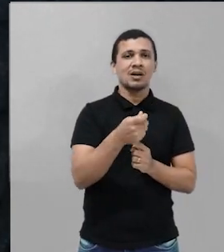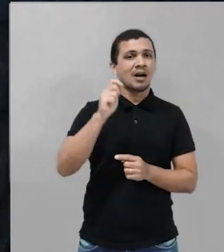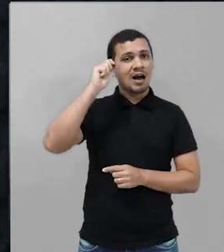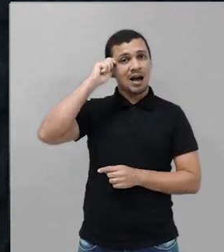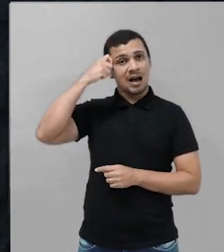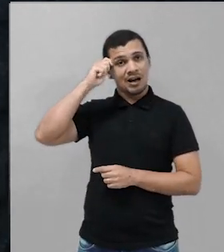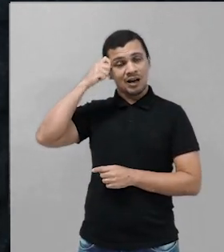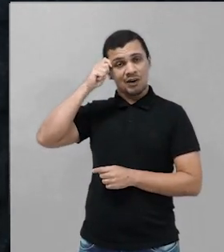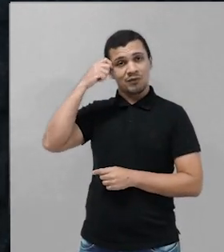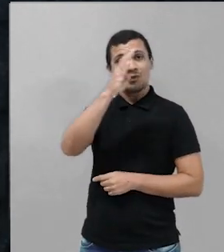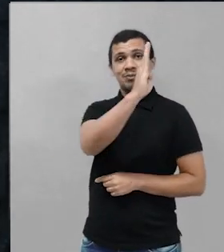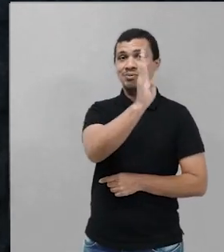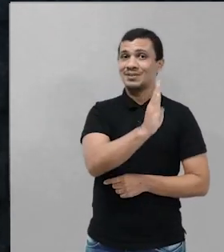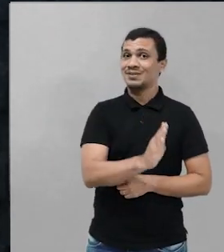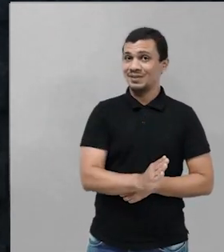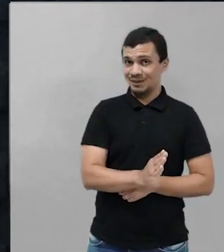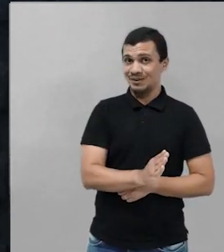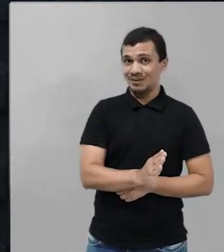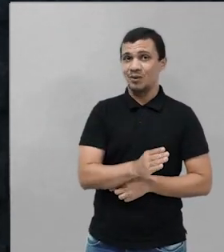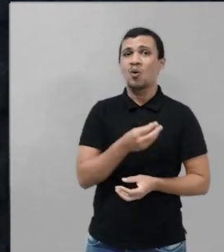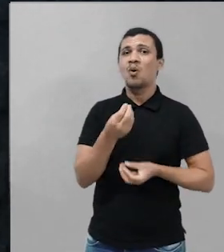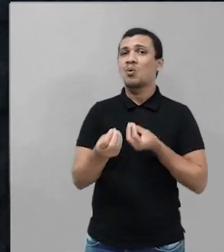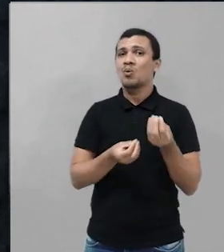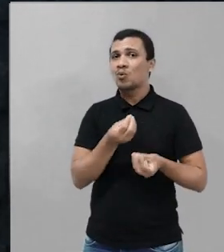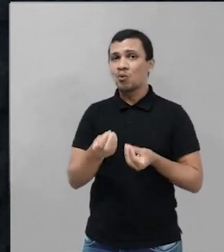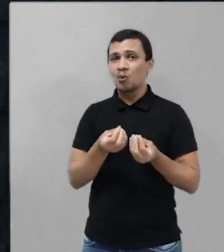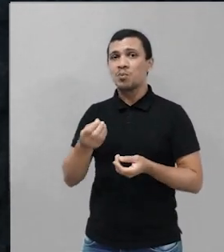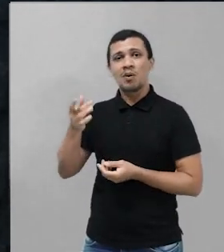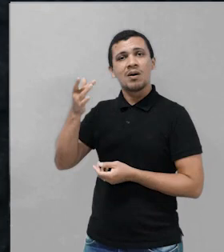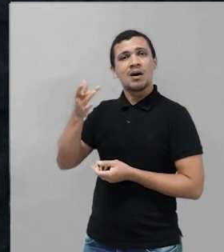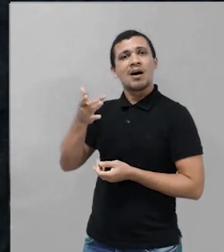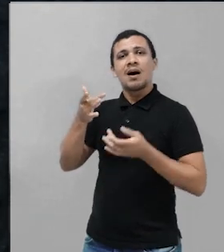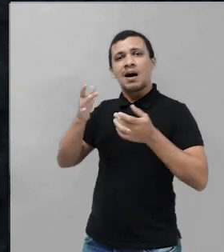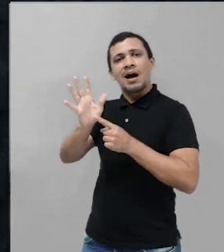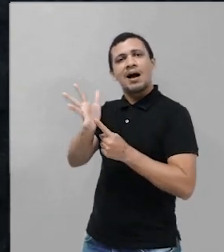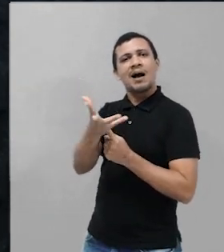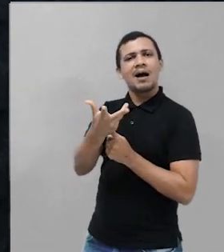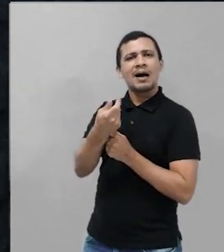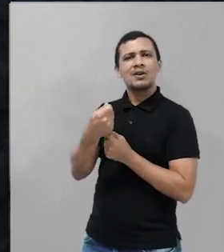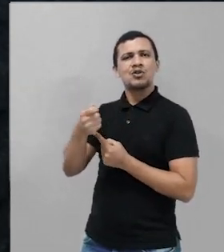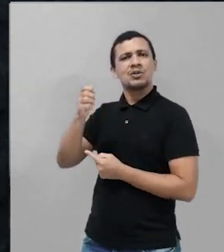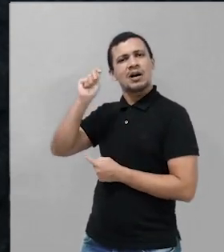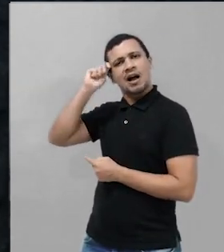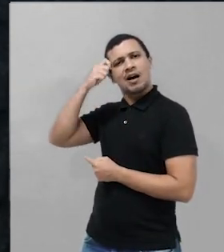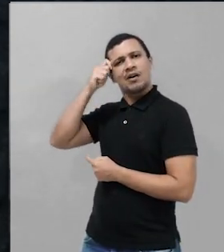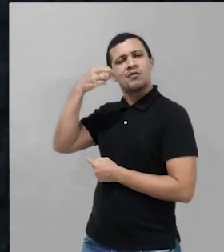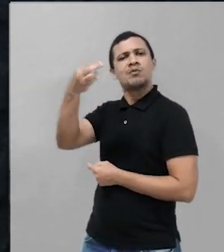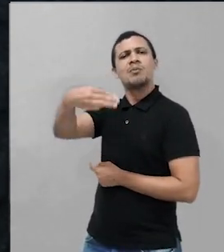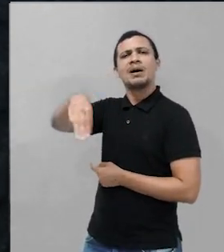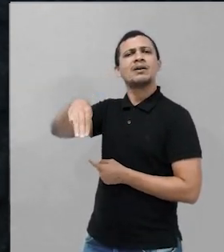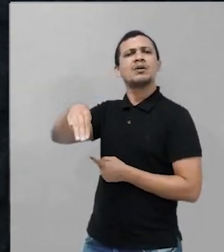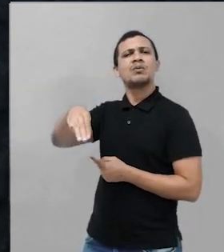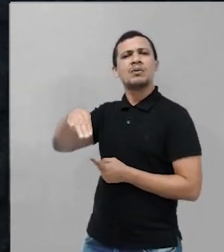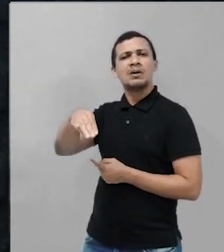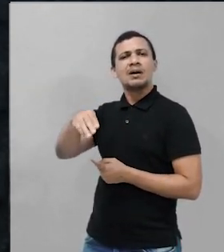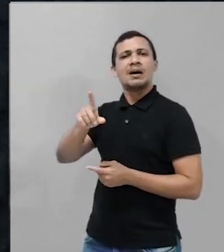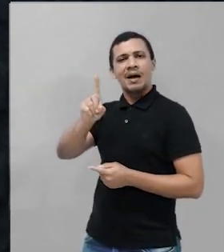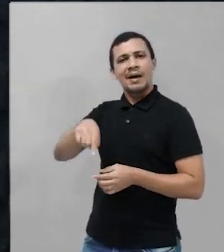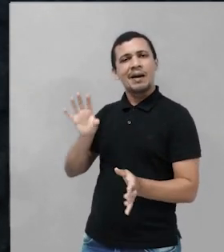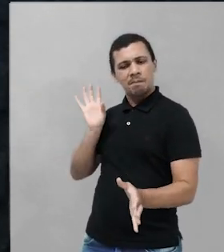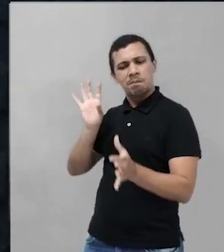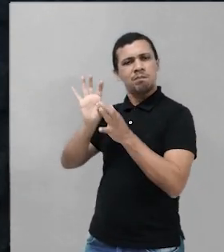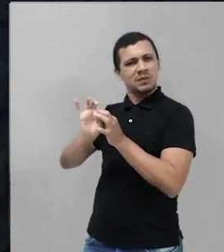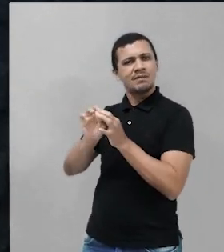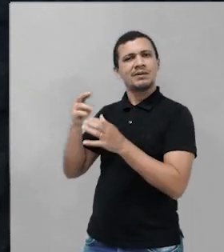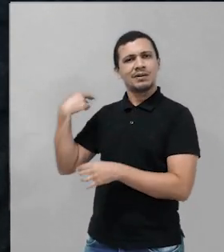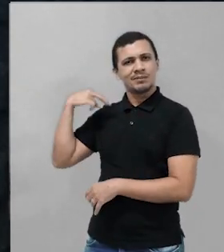presunçoso em criar essa terminologia, ela tem a ver com a religião, porque a religião é parceira nesse processo artístico